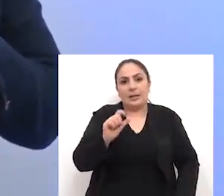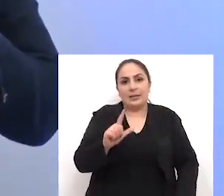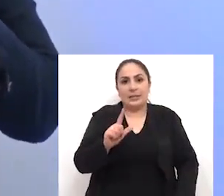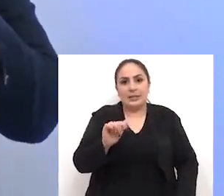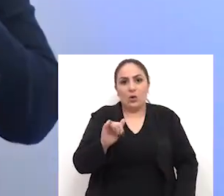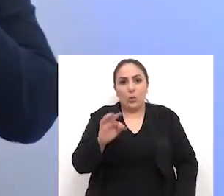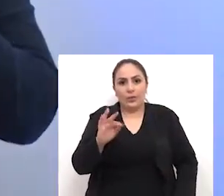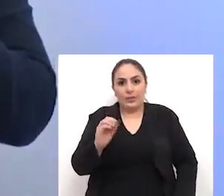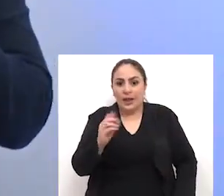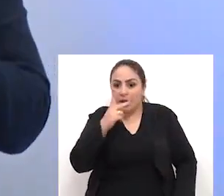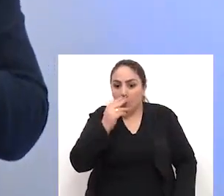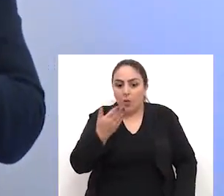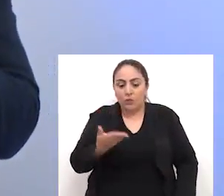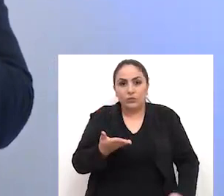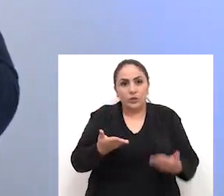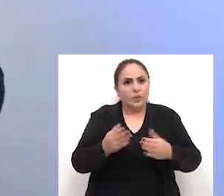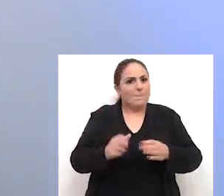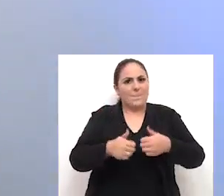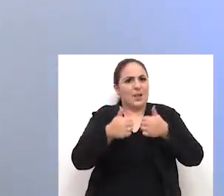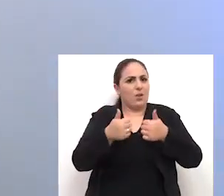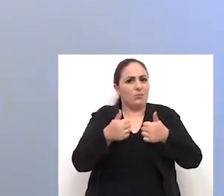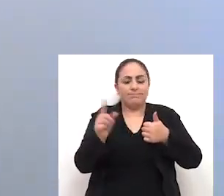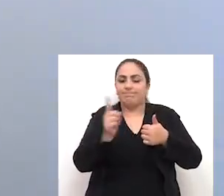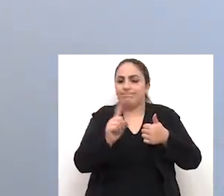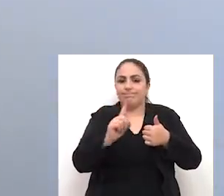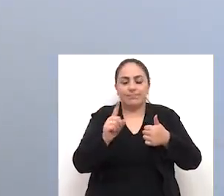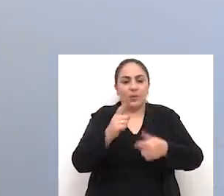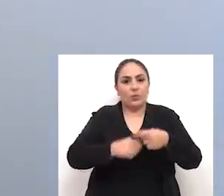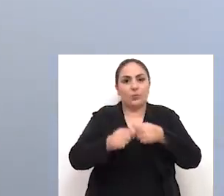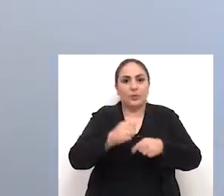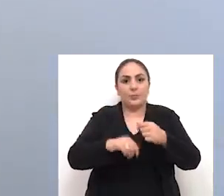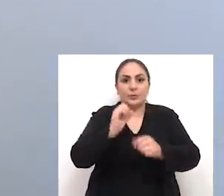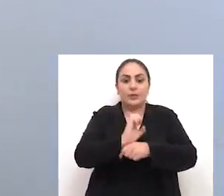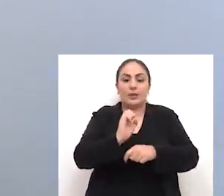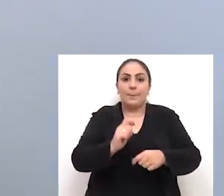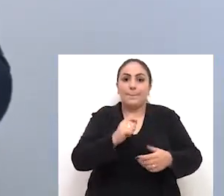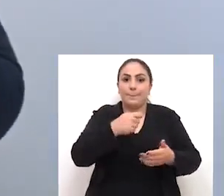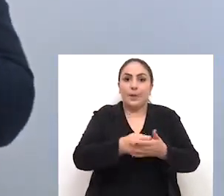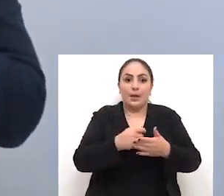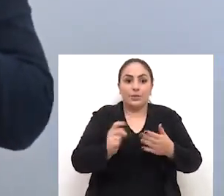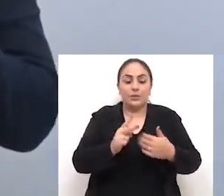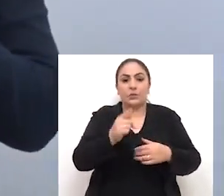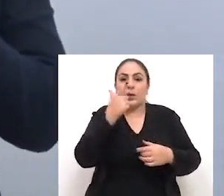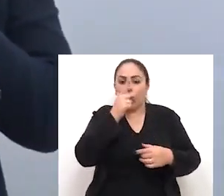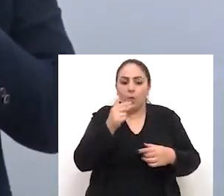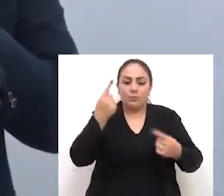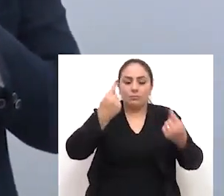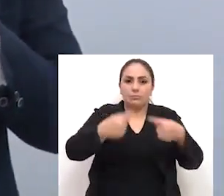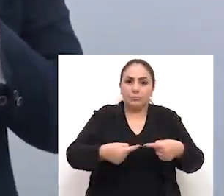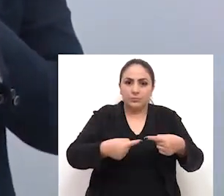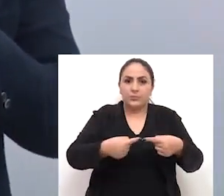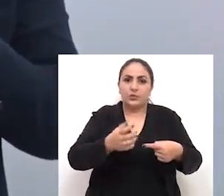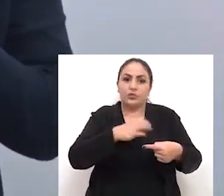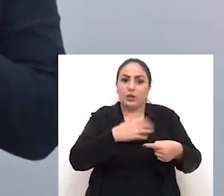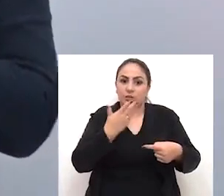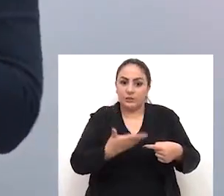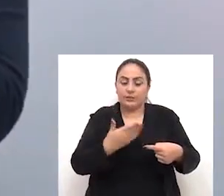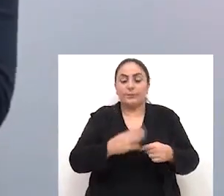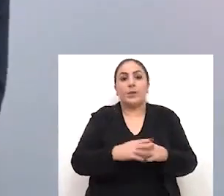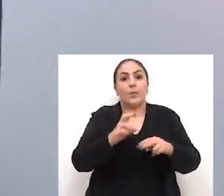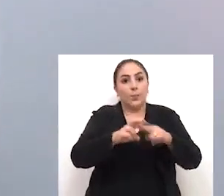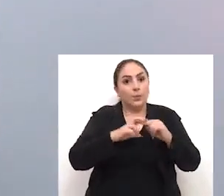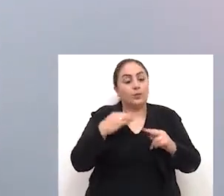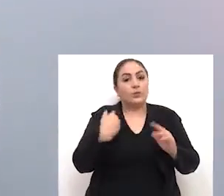na forma como estão, porque não é a melhor solução economicamente para o Estado, se paga um preço em perda de competitividade na forma como está.